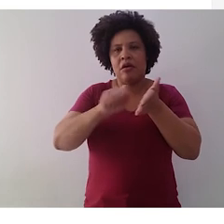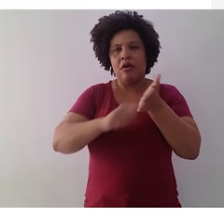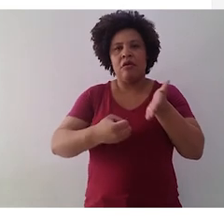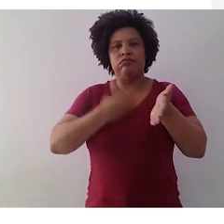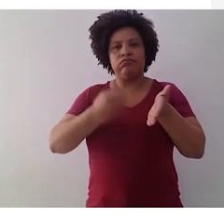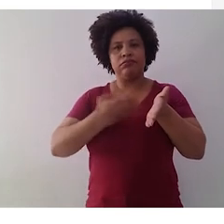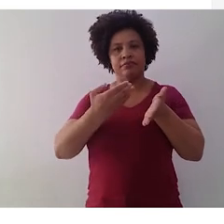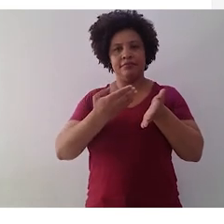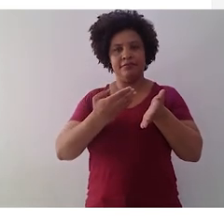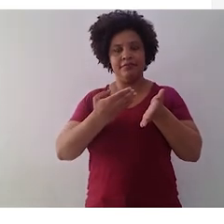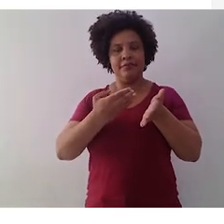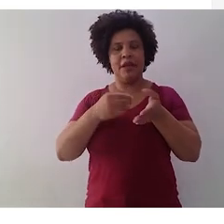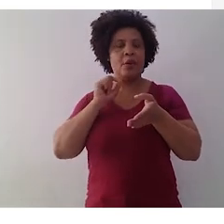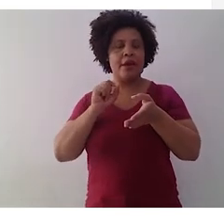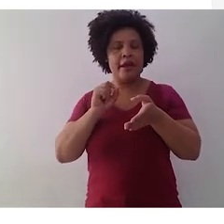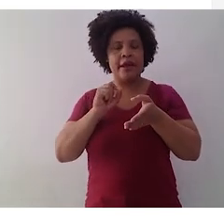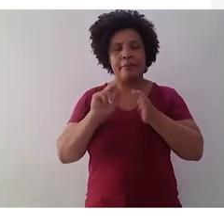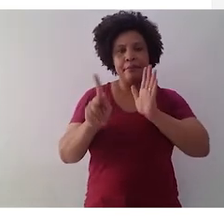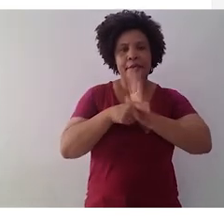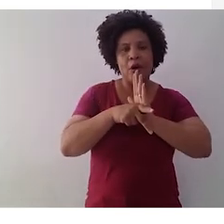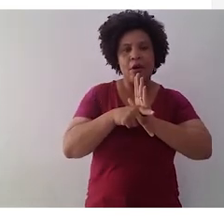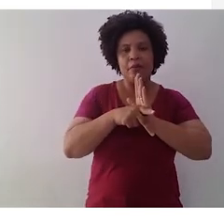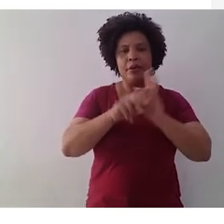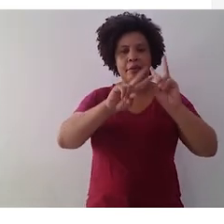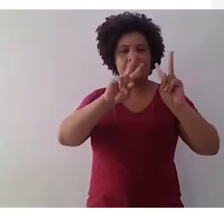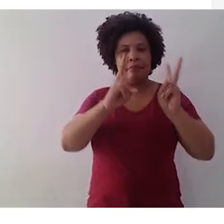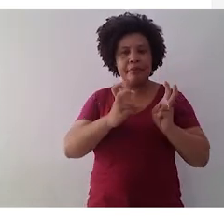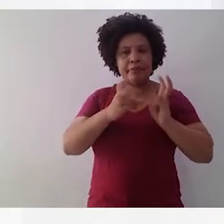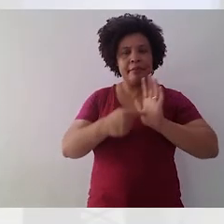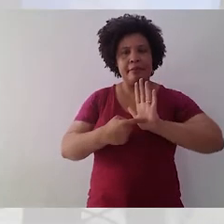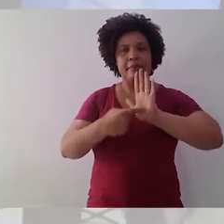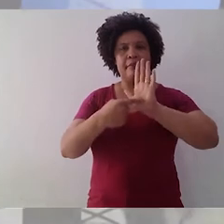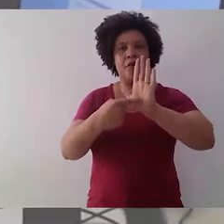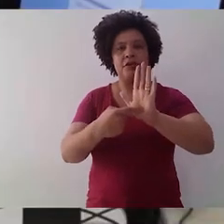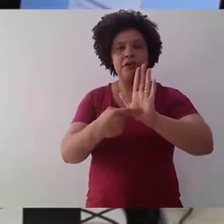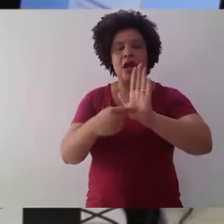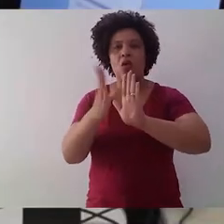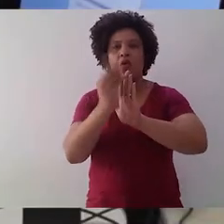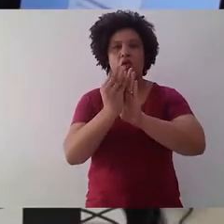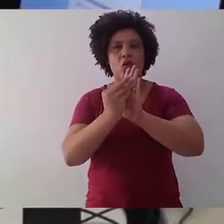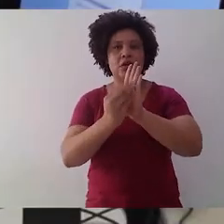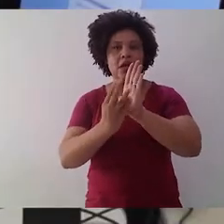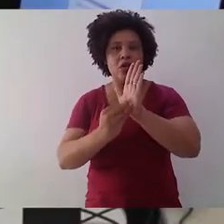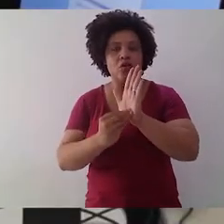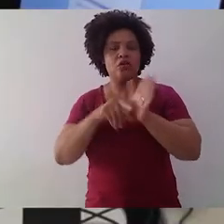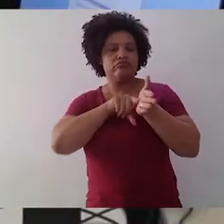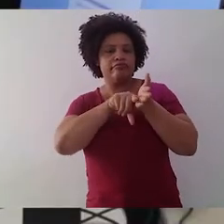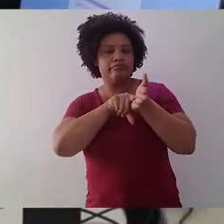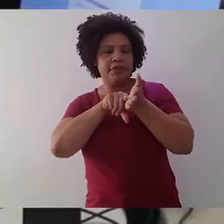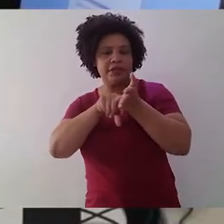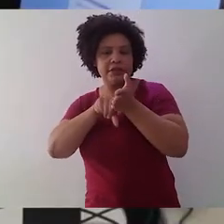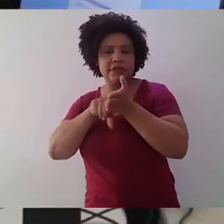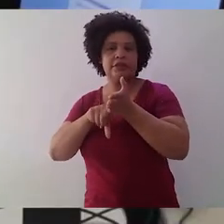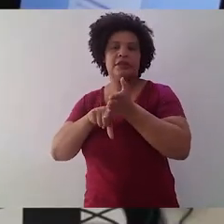porque a forma seja um valor em si, mas porque a forma retrata o conteúdo que aquele escritor pensou e